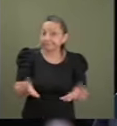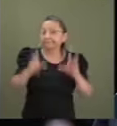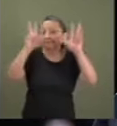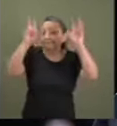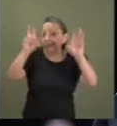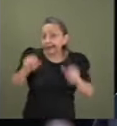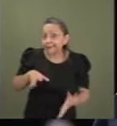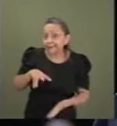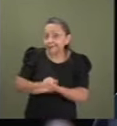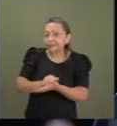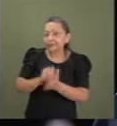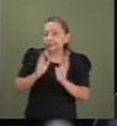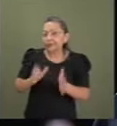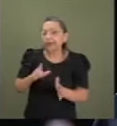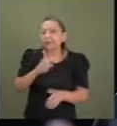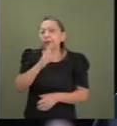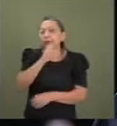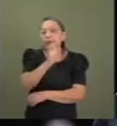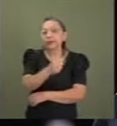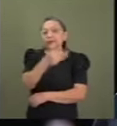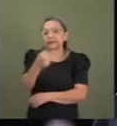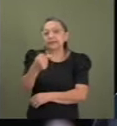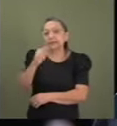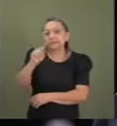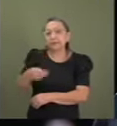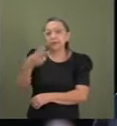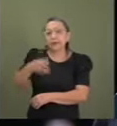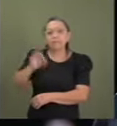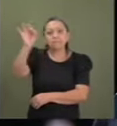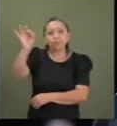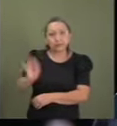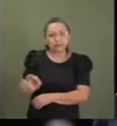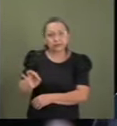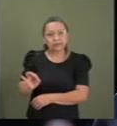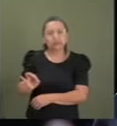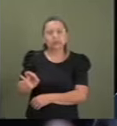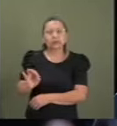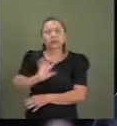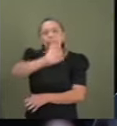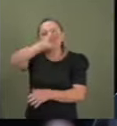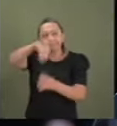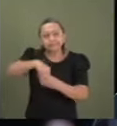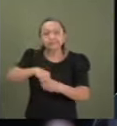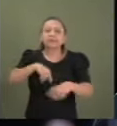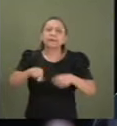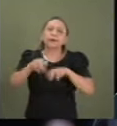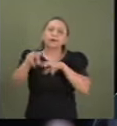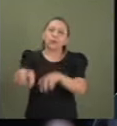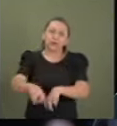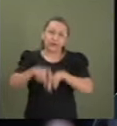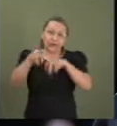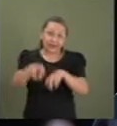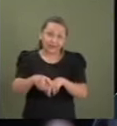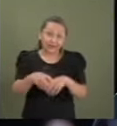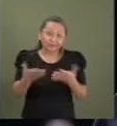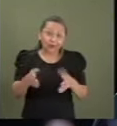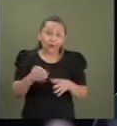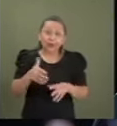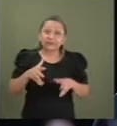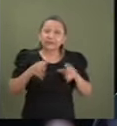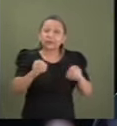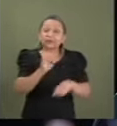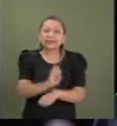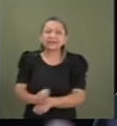registrados, 87,3% envolve o trabalho rural. Quase todas as unidades